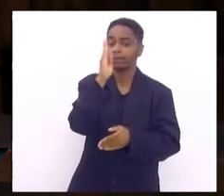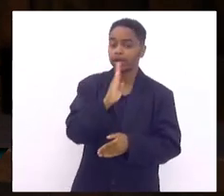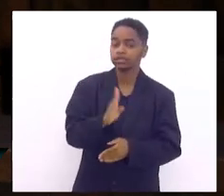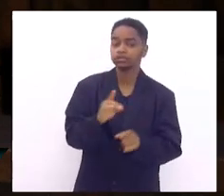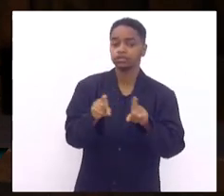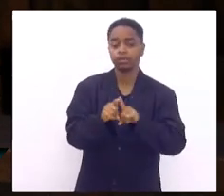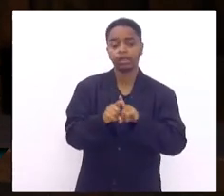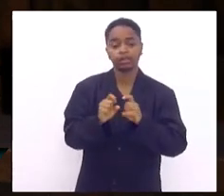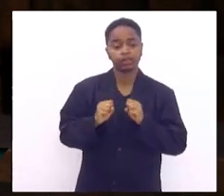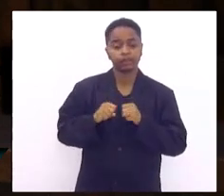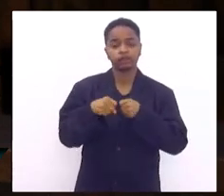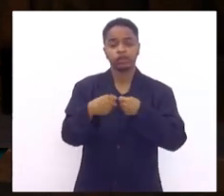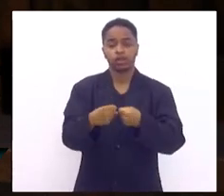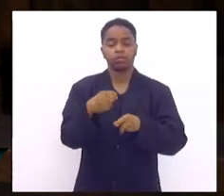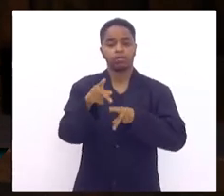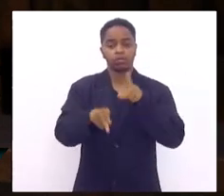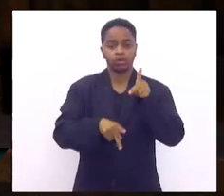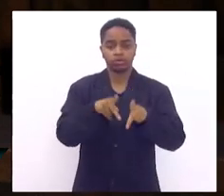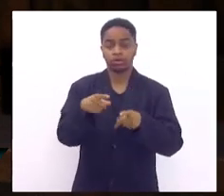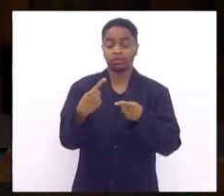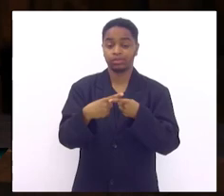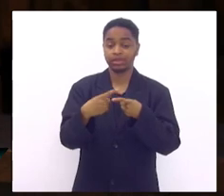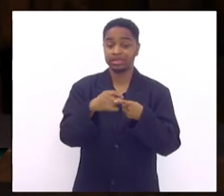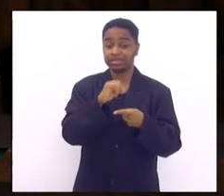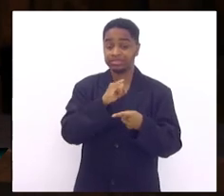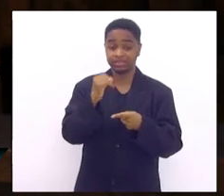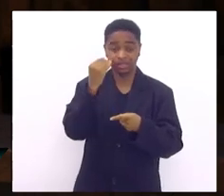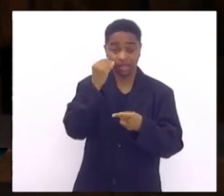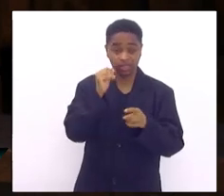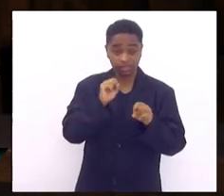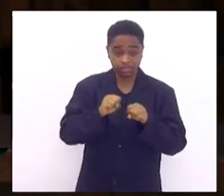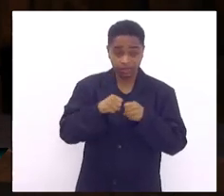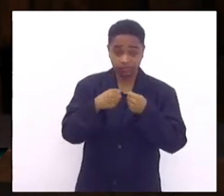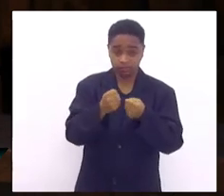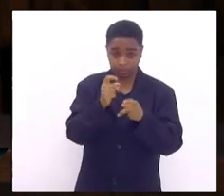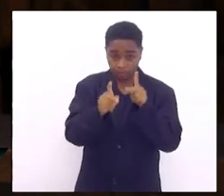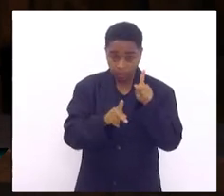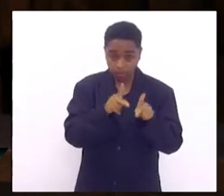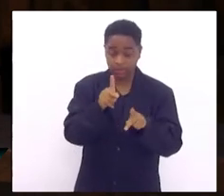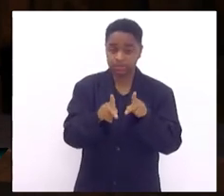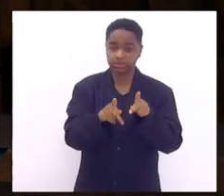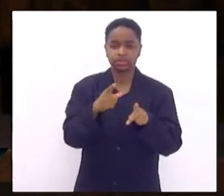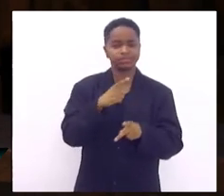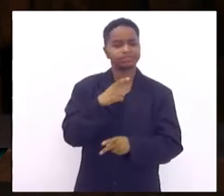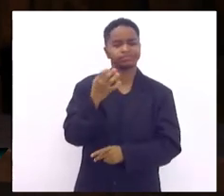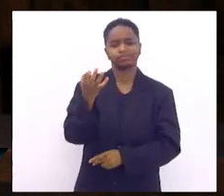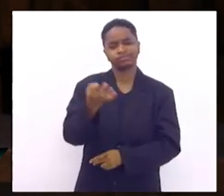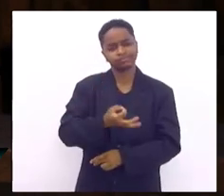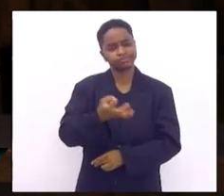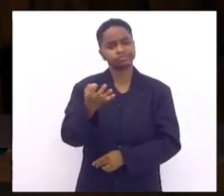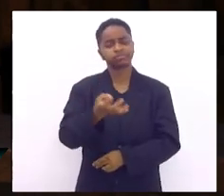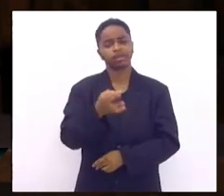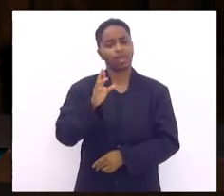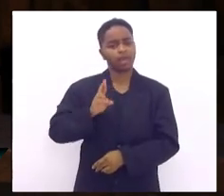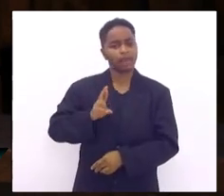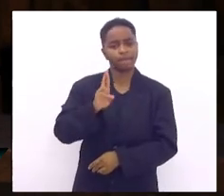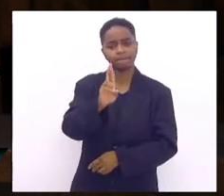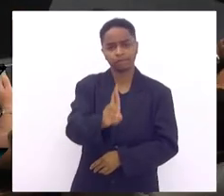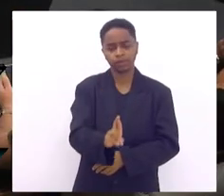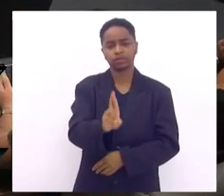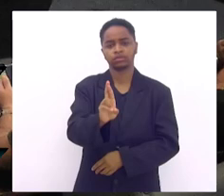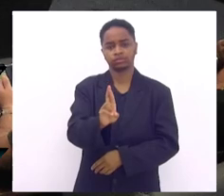quando um deputado se propõe a fazer por uma população inteira ele está definitivamente representado